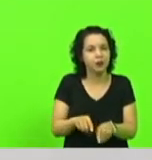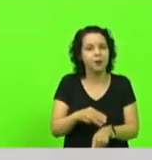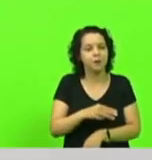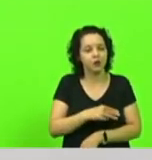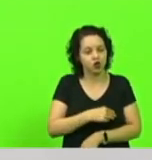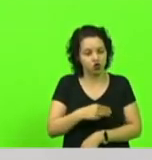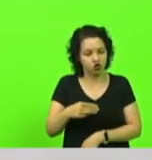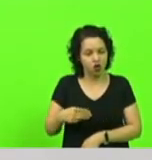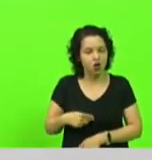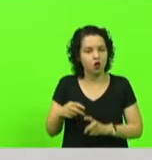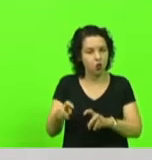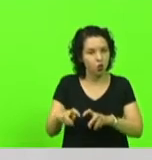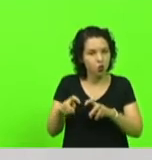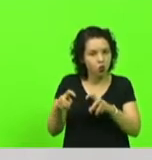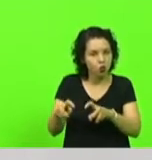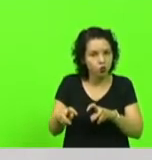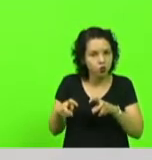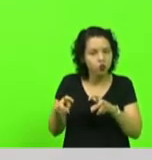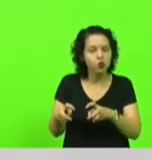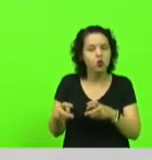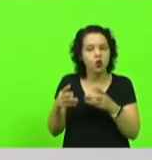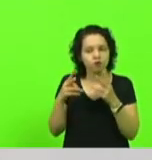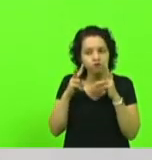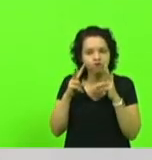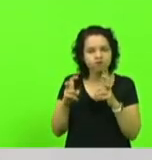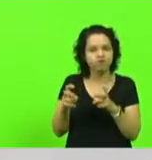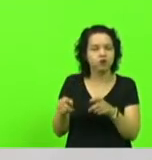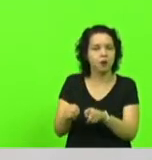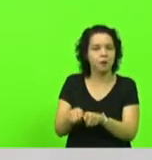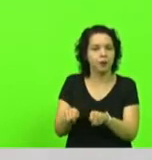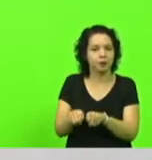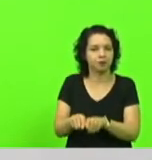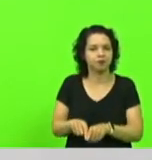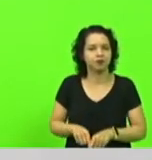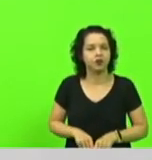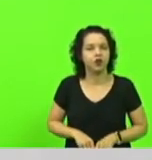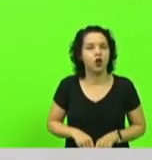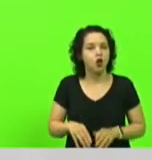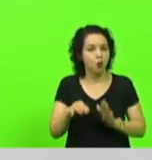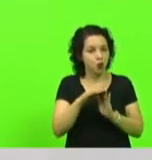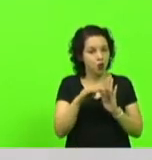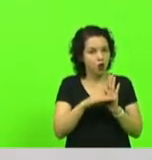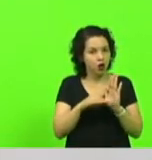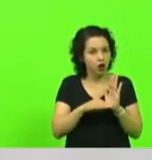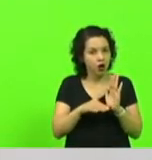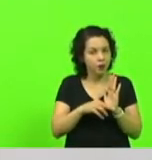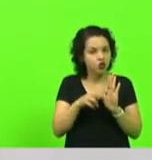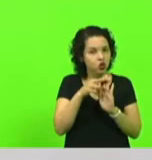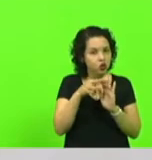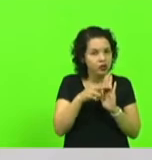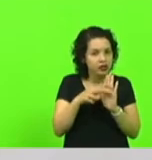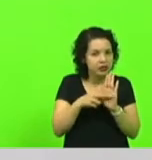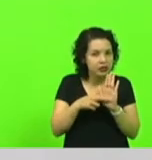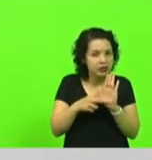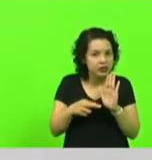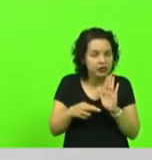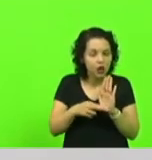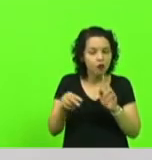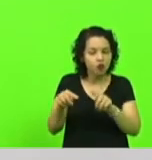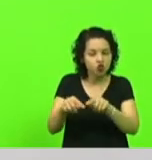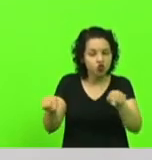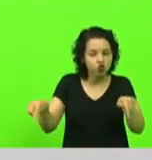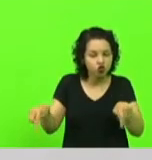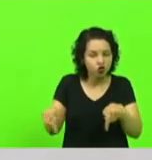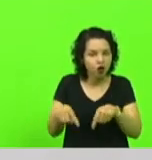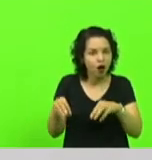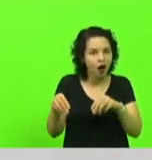Agricultura. O programa de regularização fundiária foi uma determinação do governador Carlos Moisés para